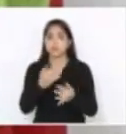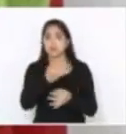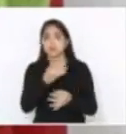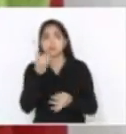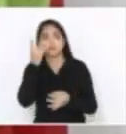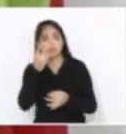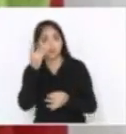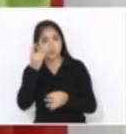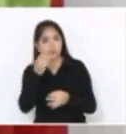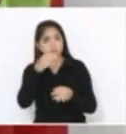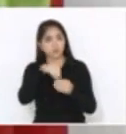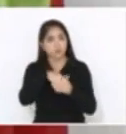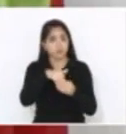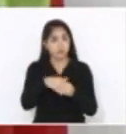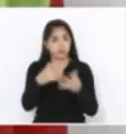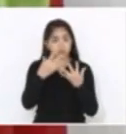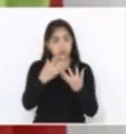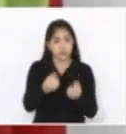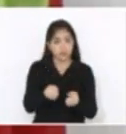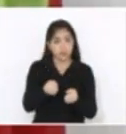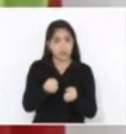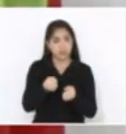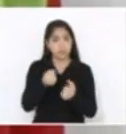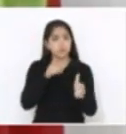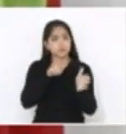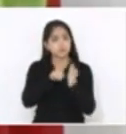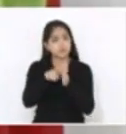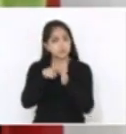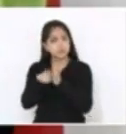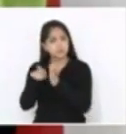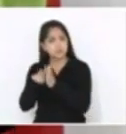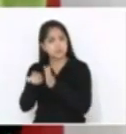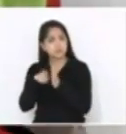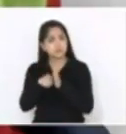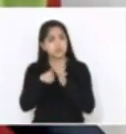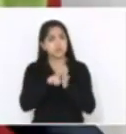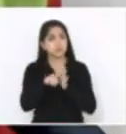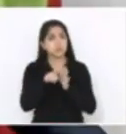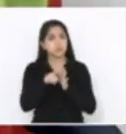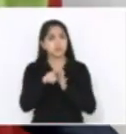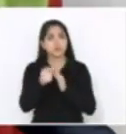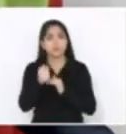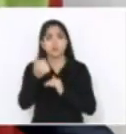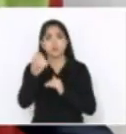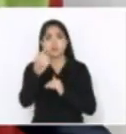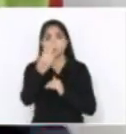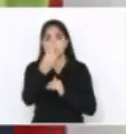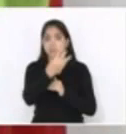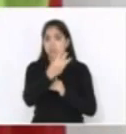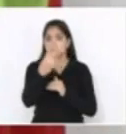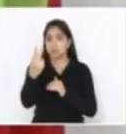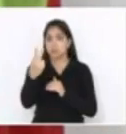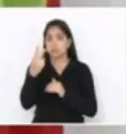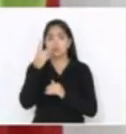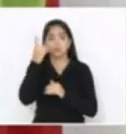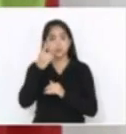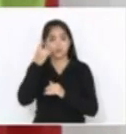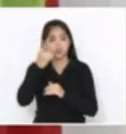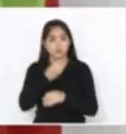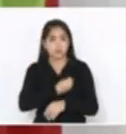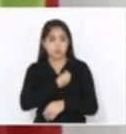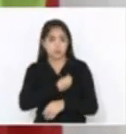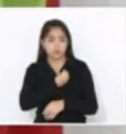votar a favor, mas eu fiz questão de tentar consultar os quase, os 32 deputados que se encontravam no